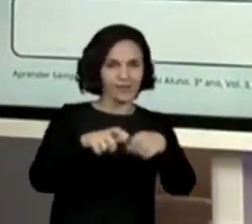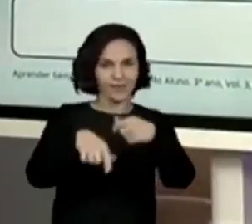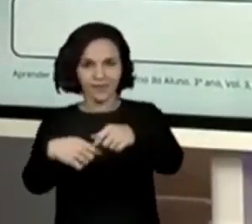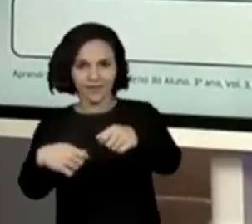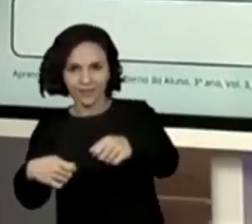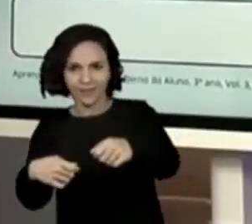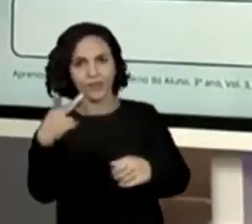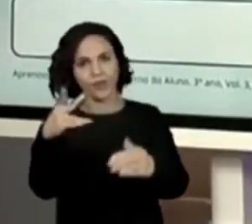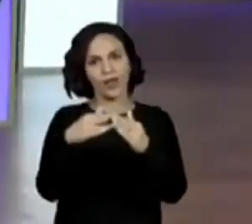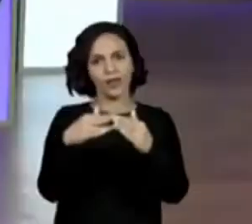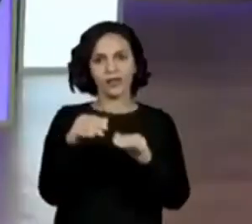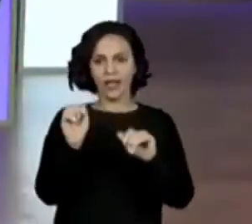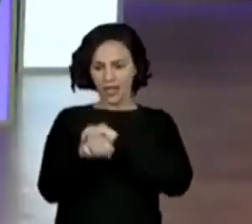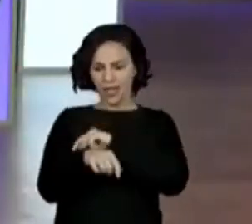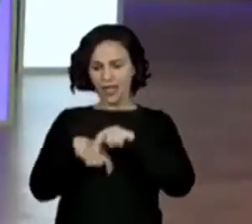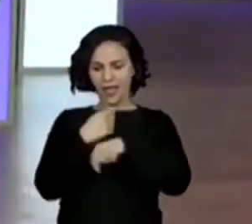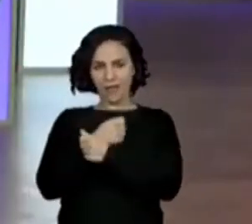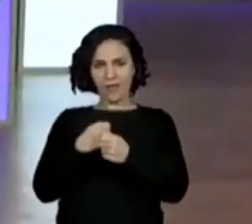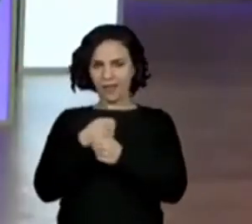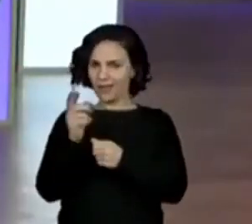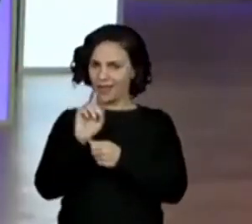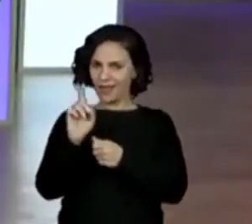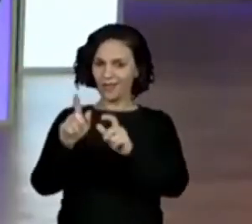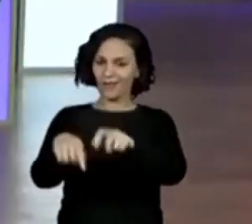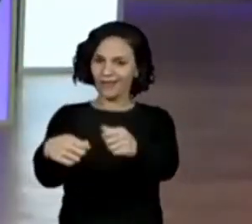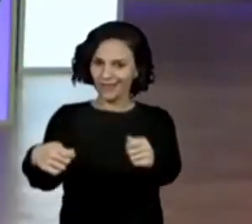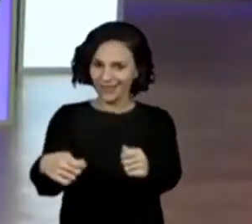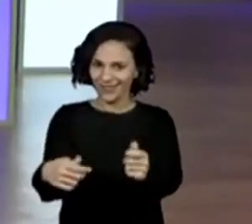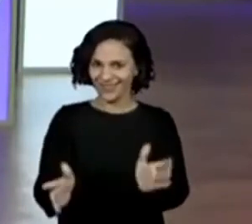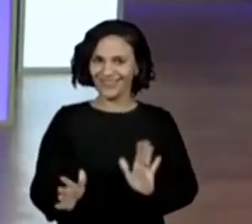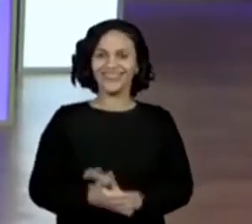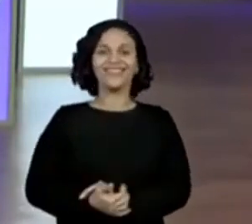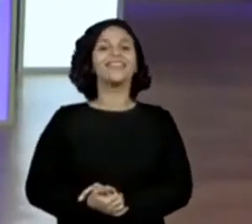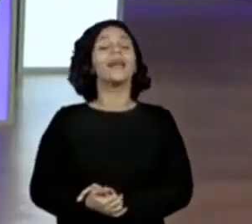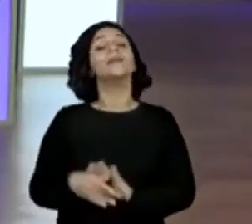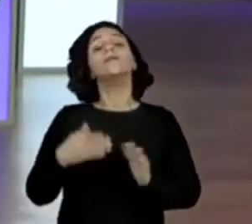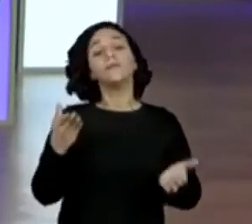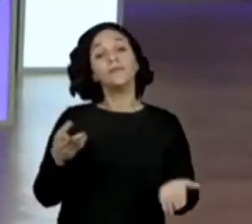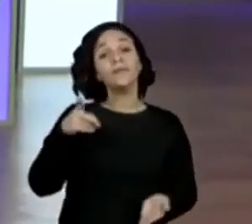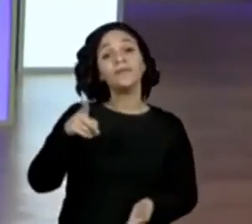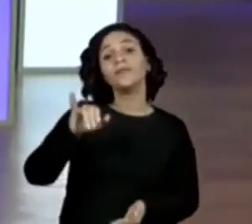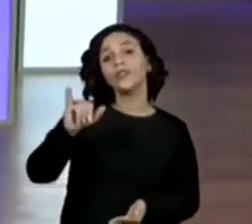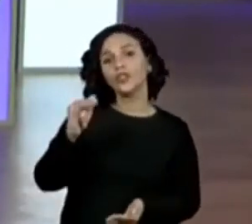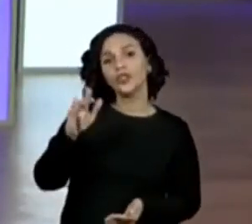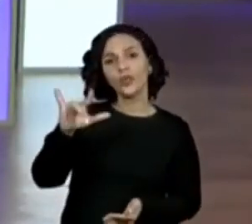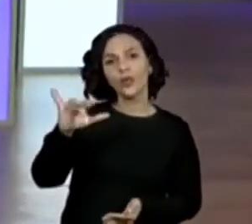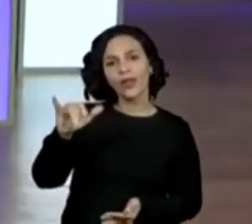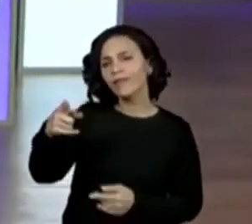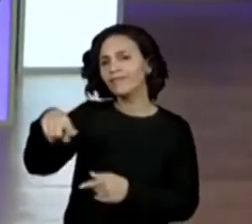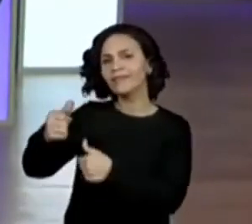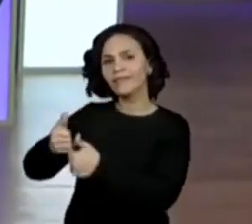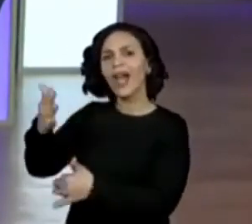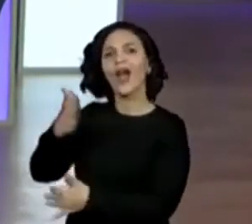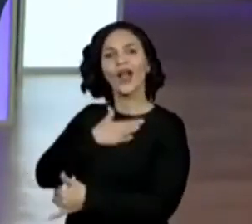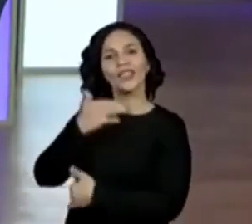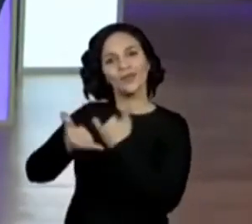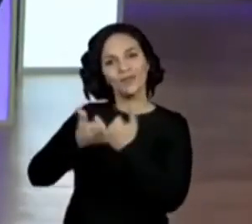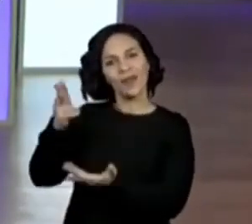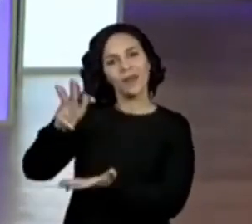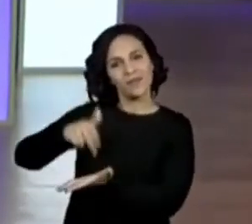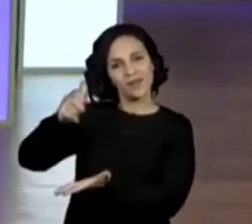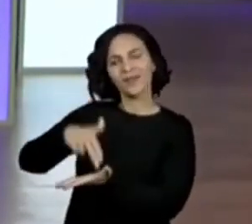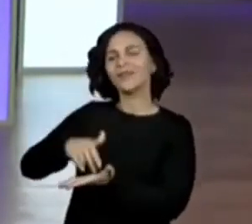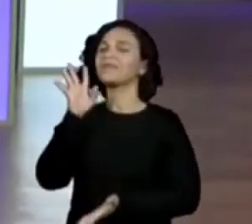casa, tá? Então, olha só. Ah, a Júlia brinca de corda, todo mundo brinca de corda, olha que legal. Pular